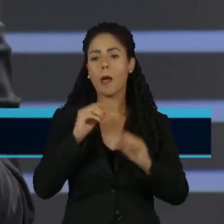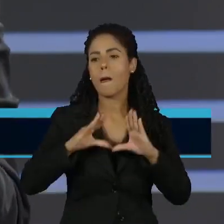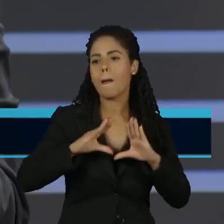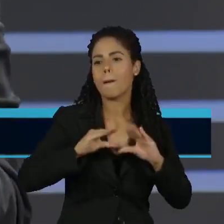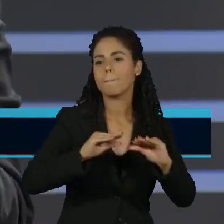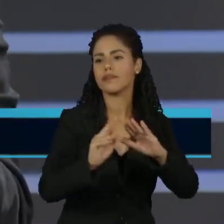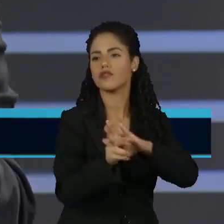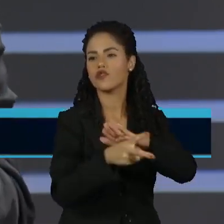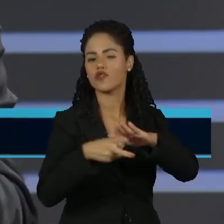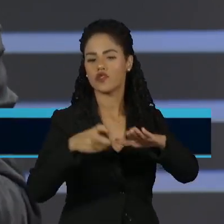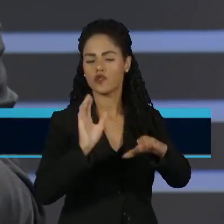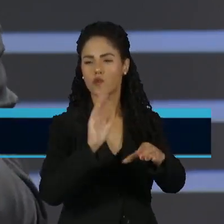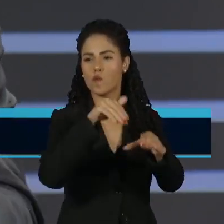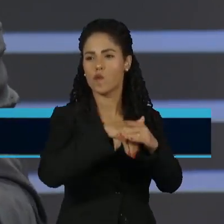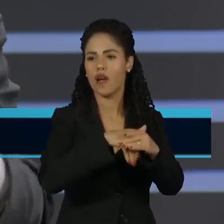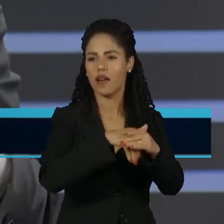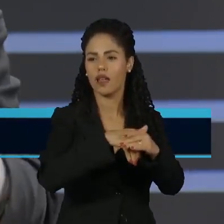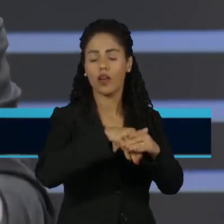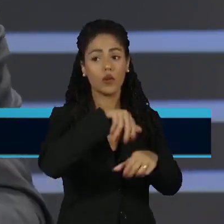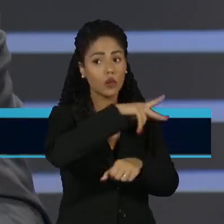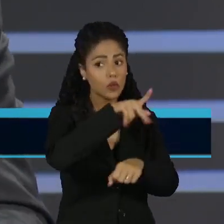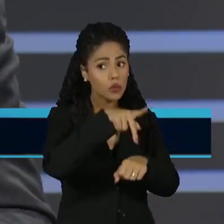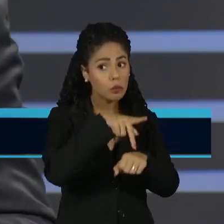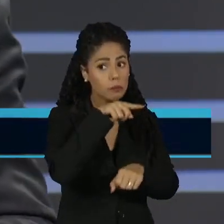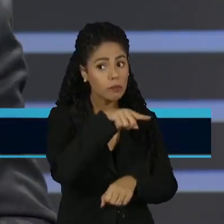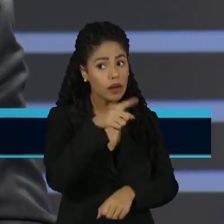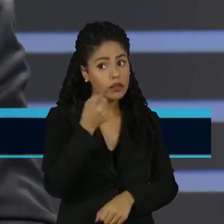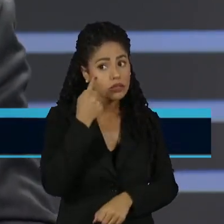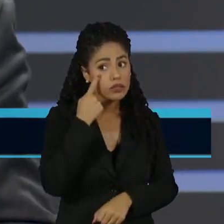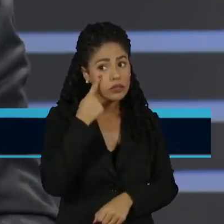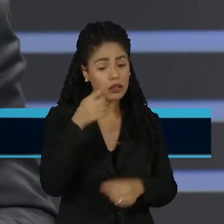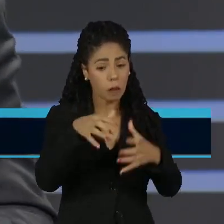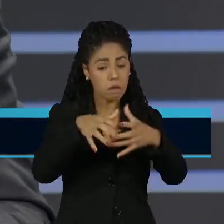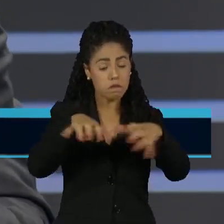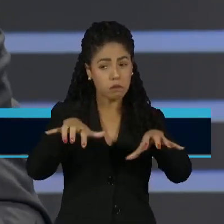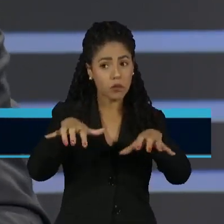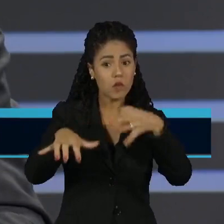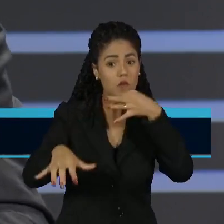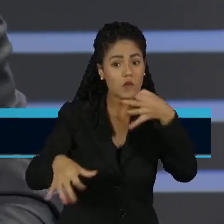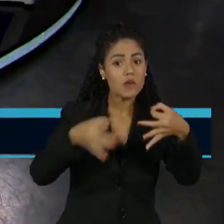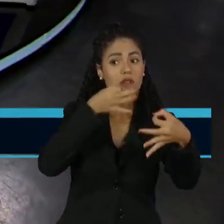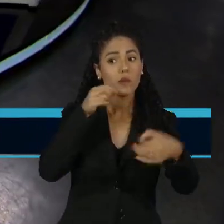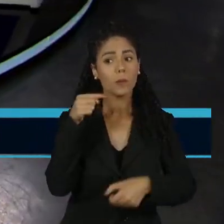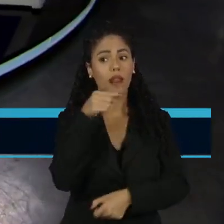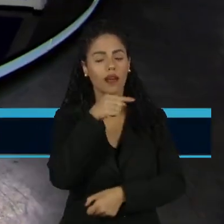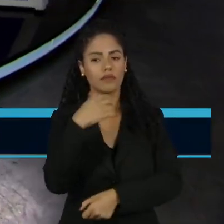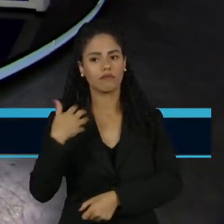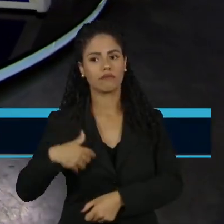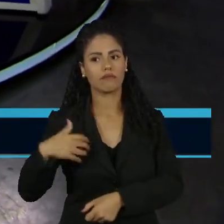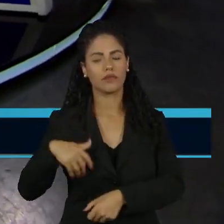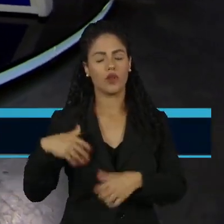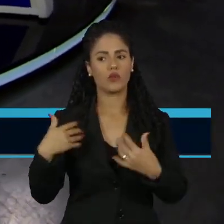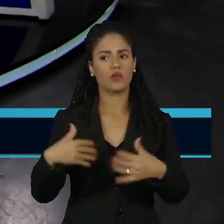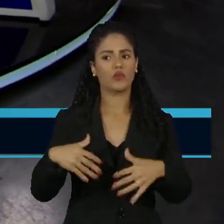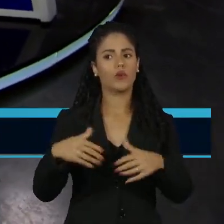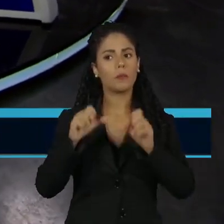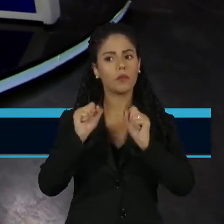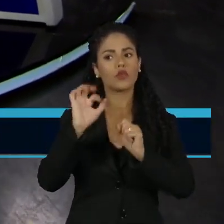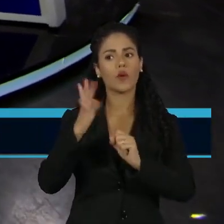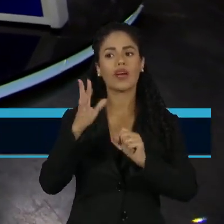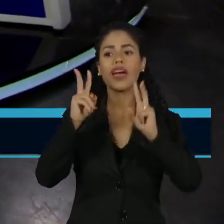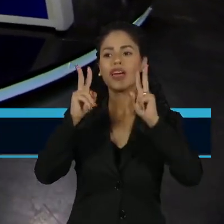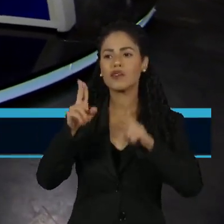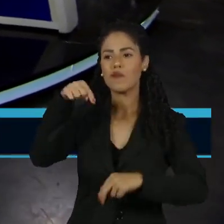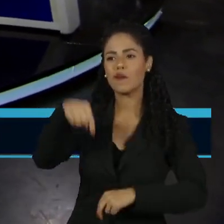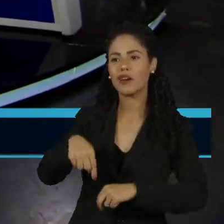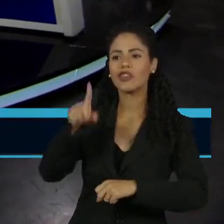fraudulento. Num país que está extremamente polarizado, como a Argentina, a gente pode, inclusive, ter cenas como um 8 de